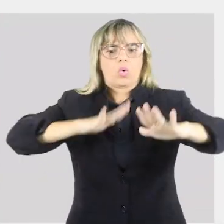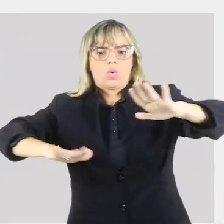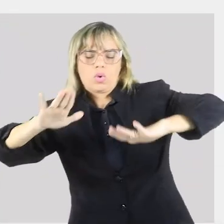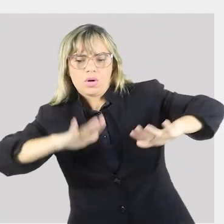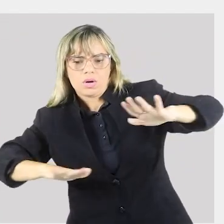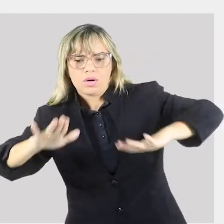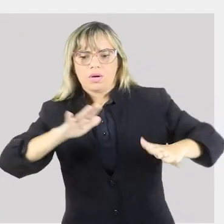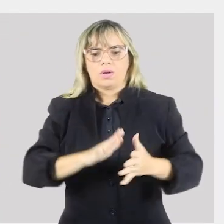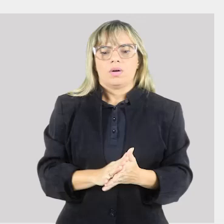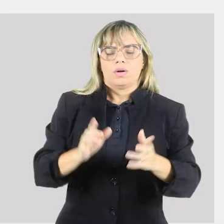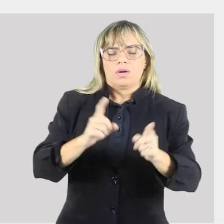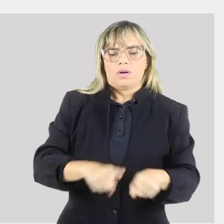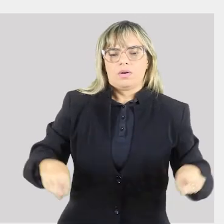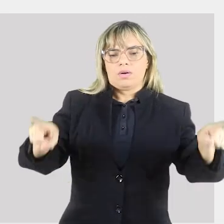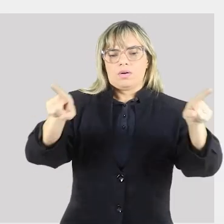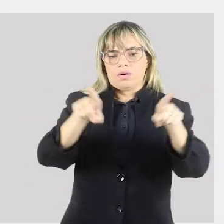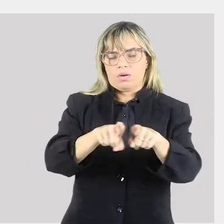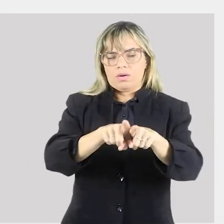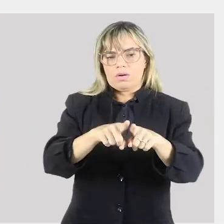disso, né?